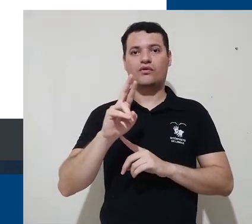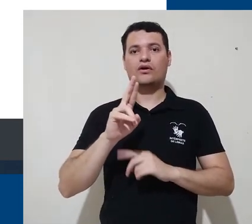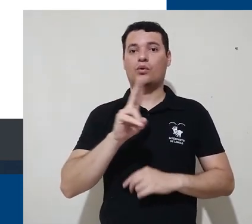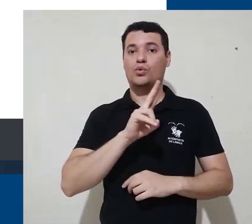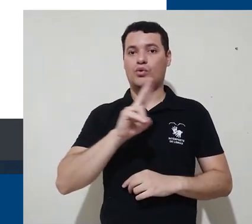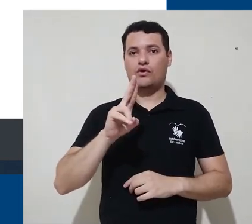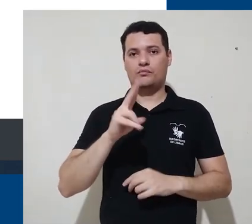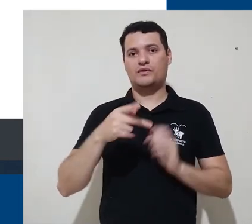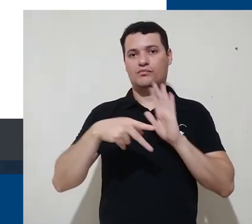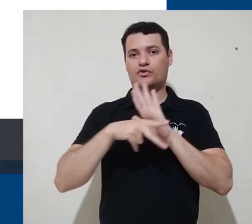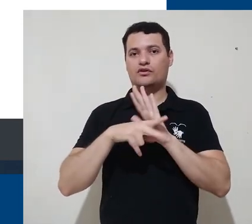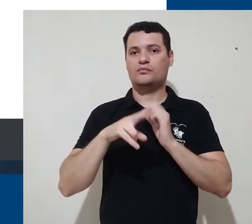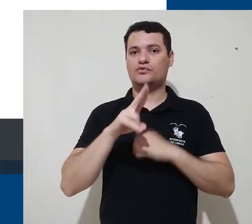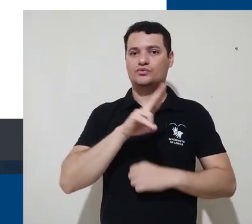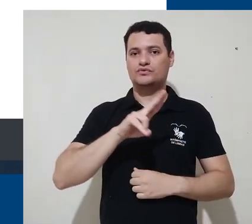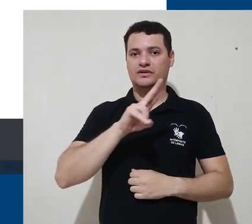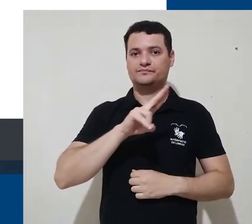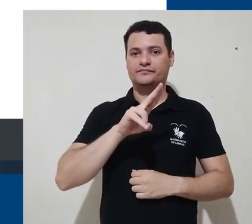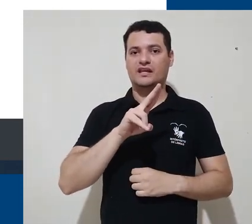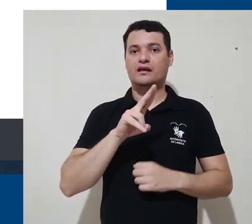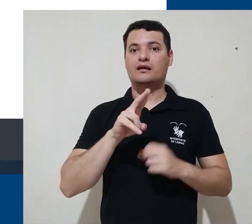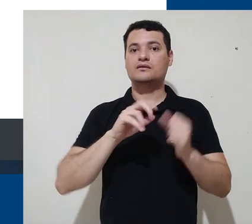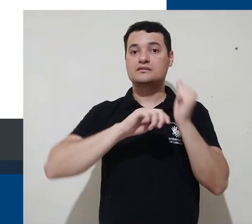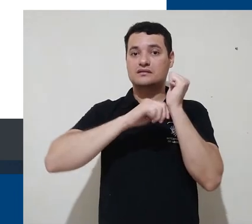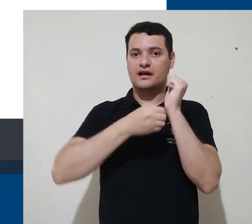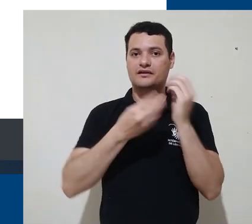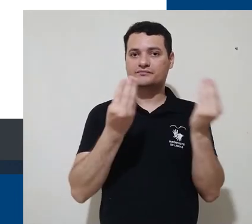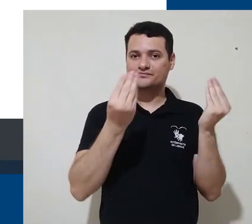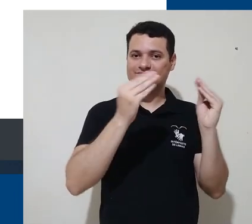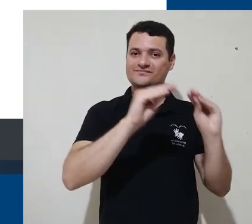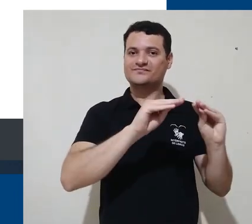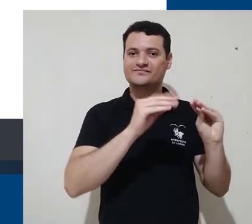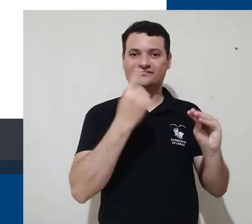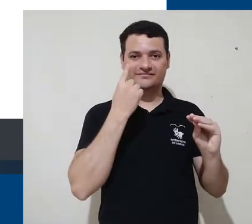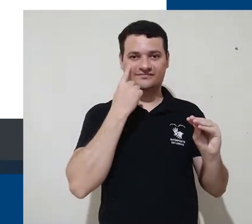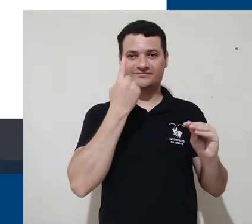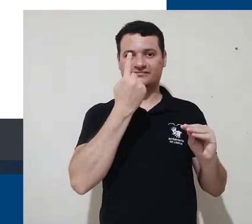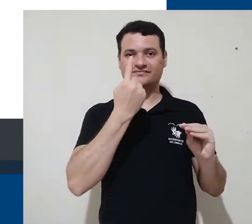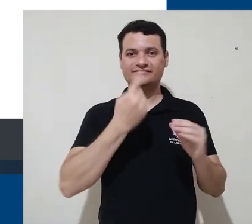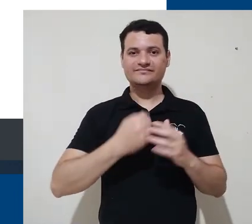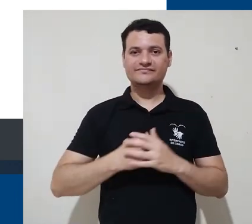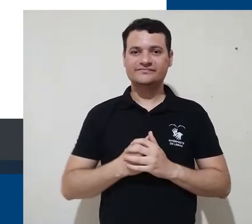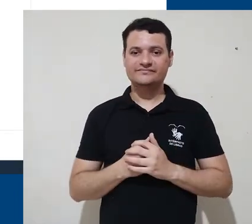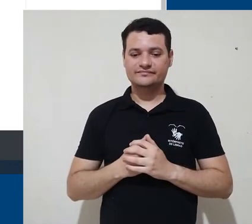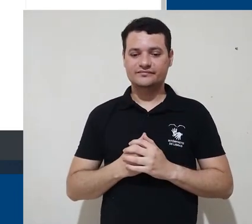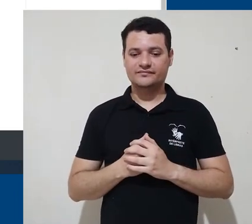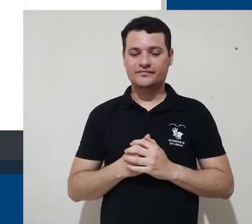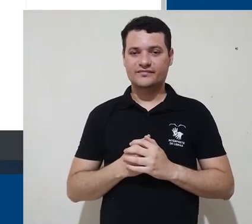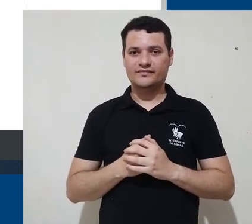Esse é o nome do meu usuário. Vou inserir a minha senha e vou clicar no botão de acesso.